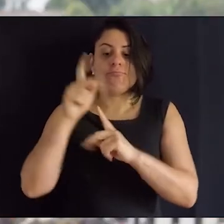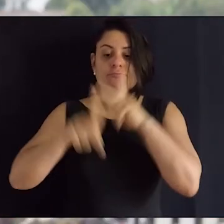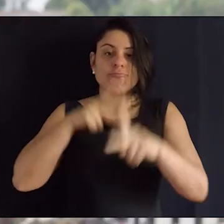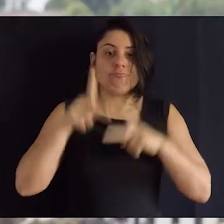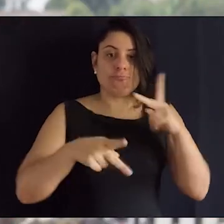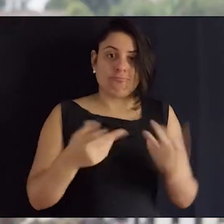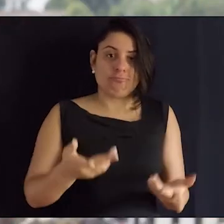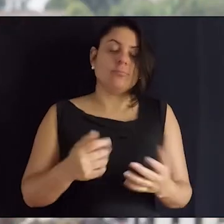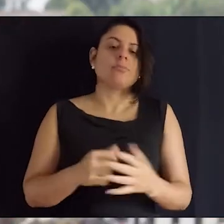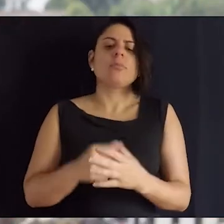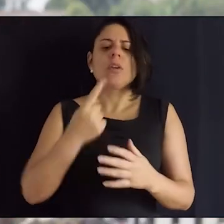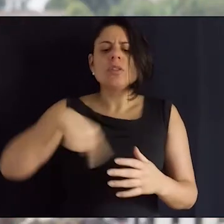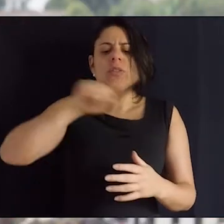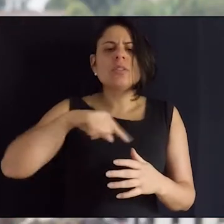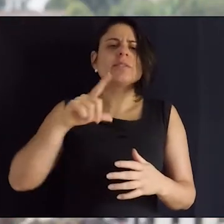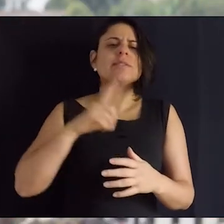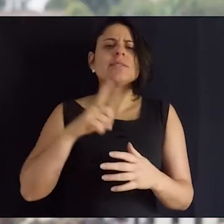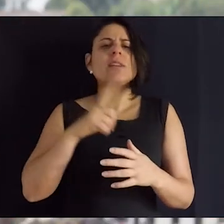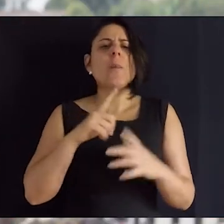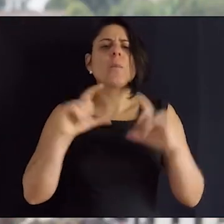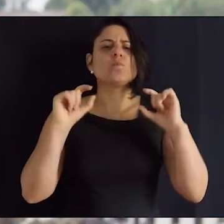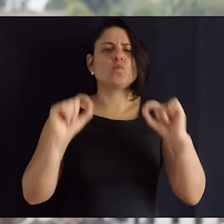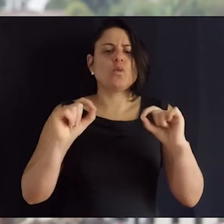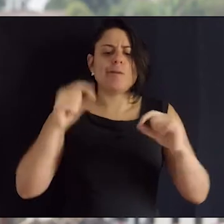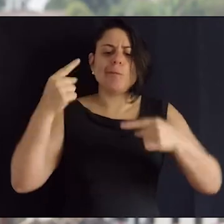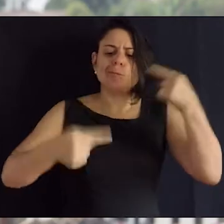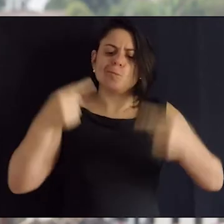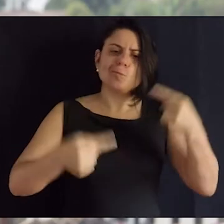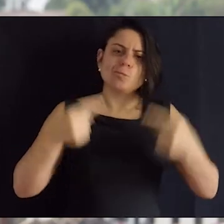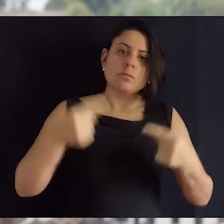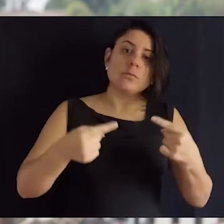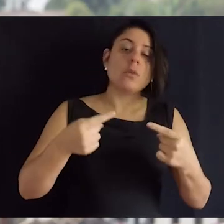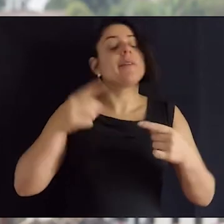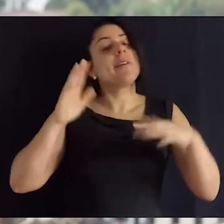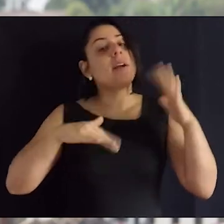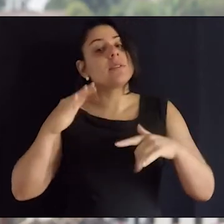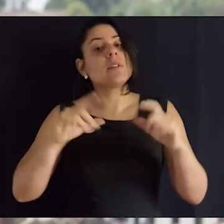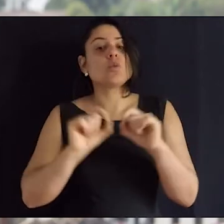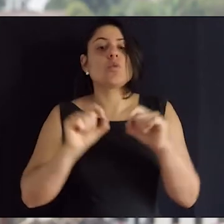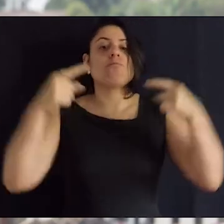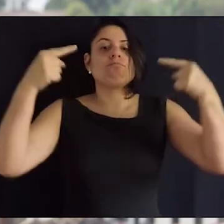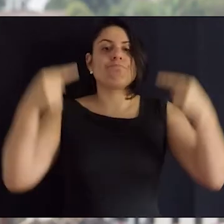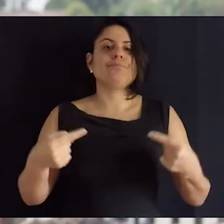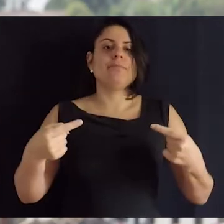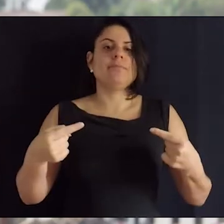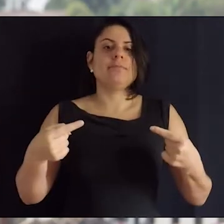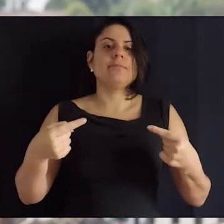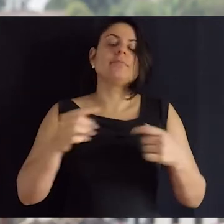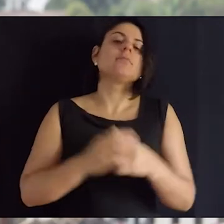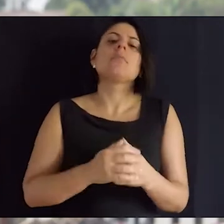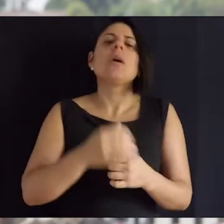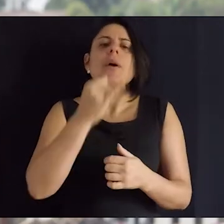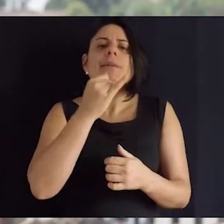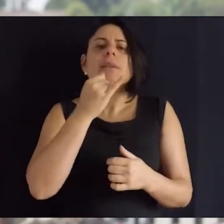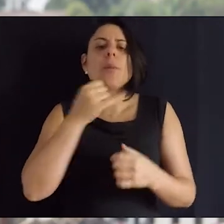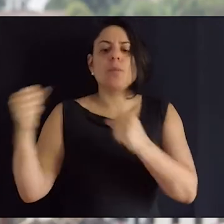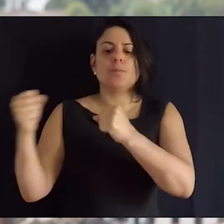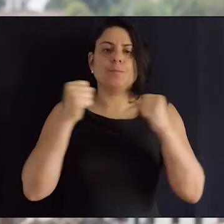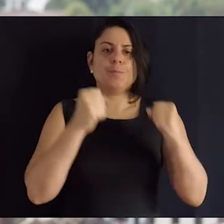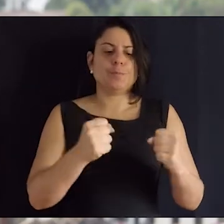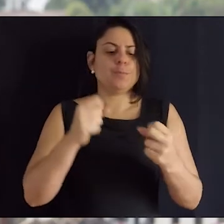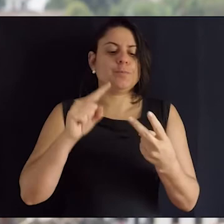Portanto, vemos aqui termos necessariamente discutíveis e em disputa, como, por exemplo,